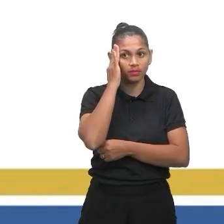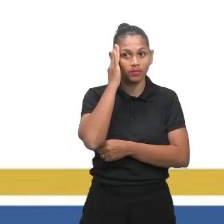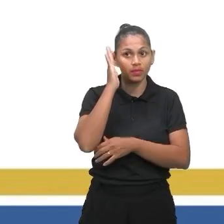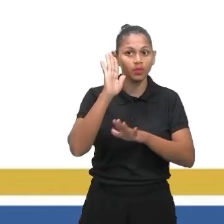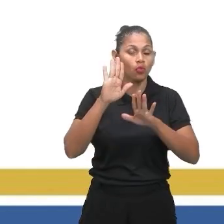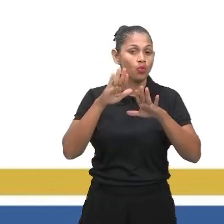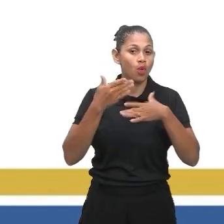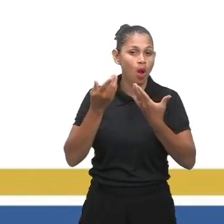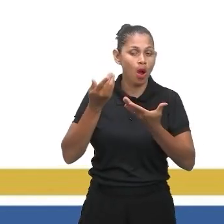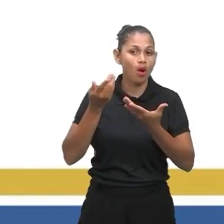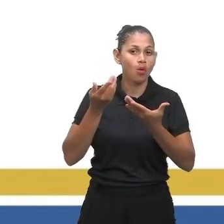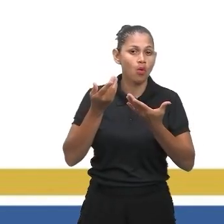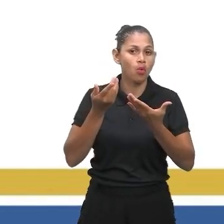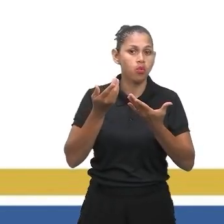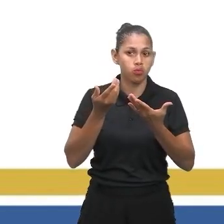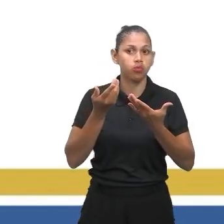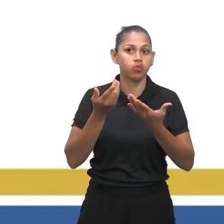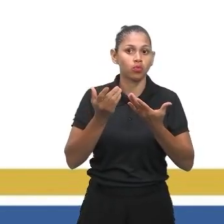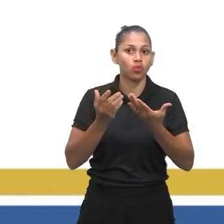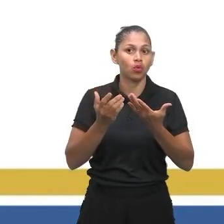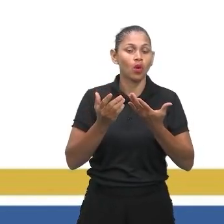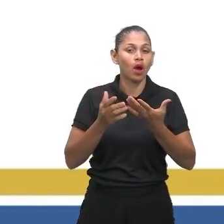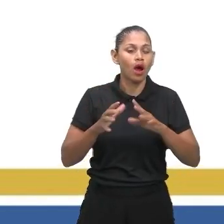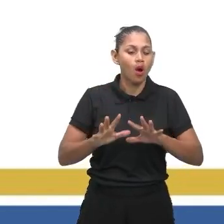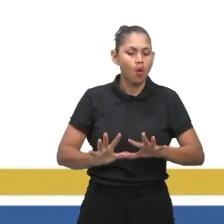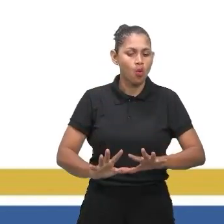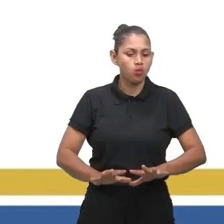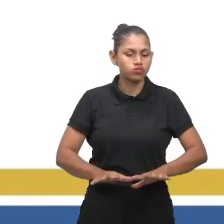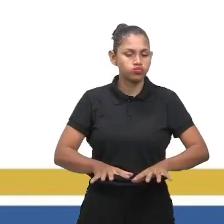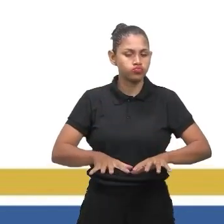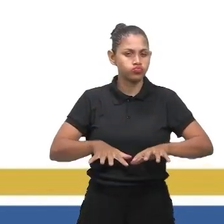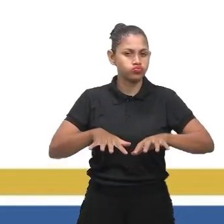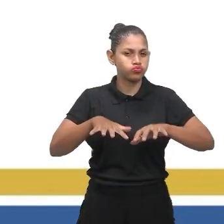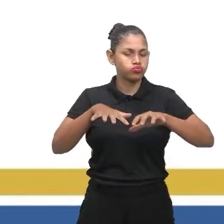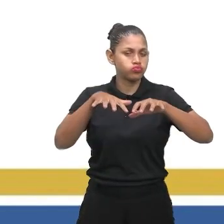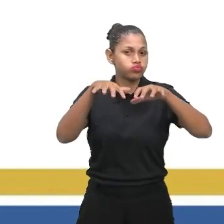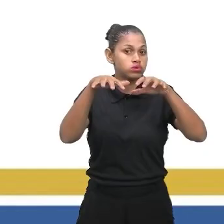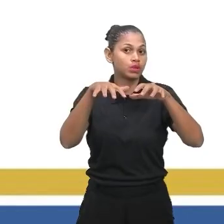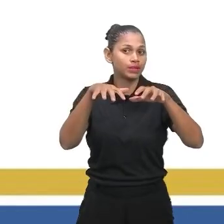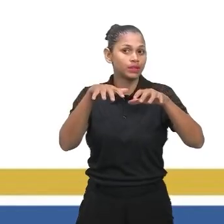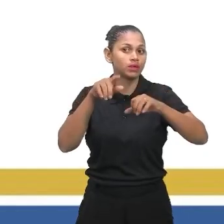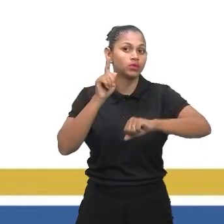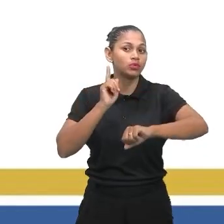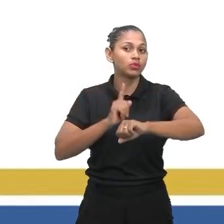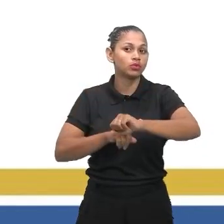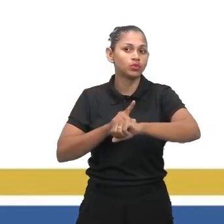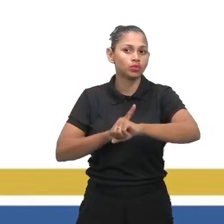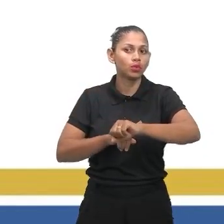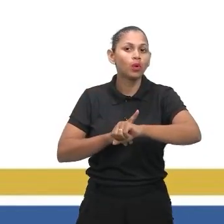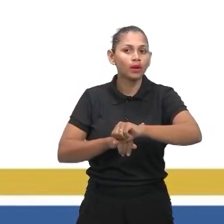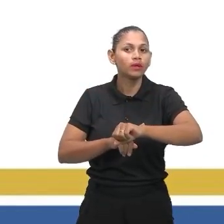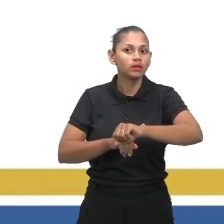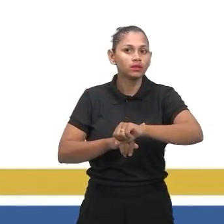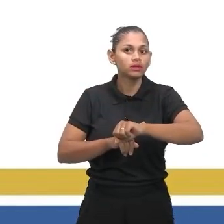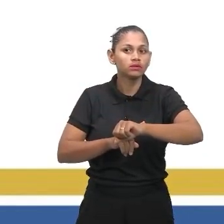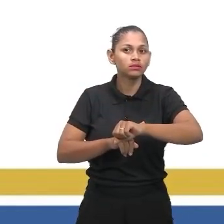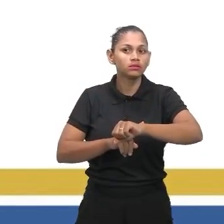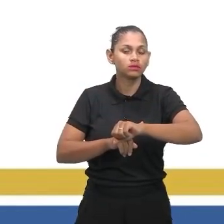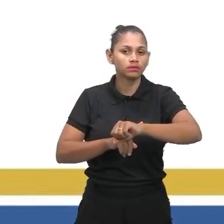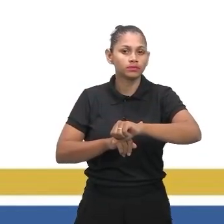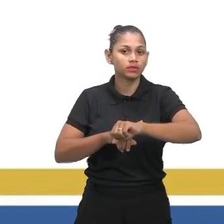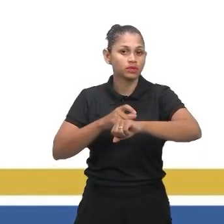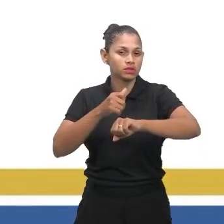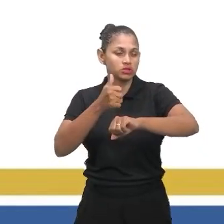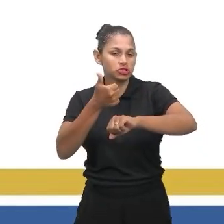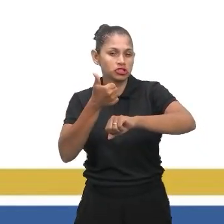levando em consideração que a cada quadrinho desse você está passando aqui 1 metro, né? Então, de 15 para